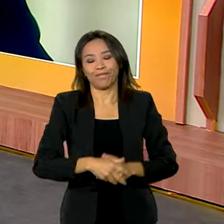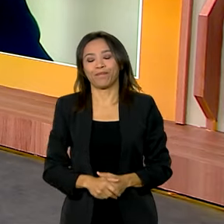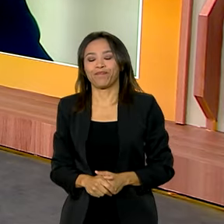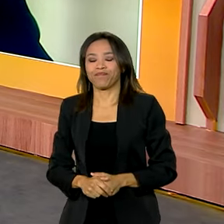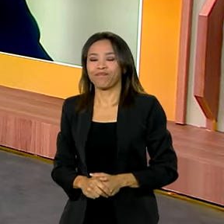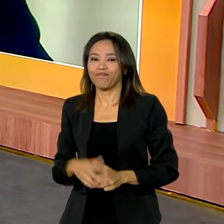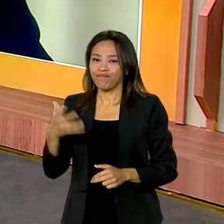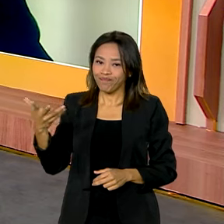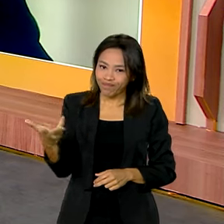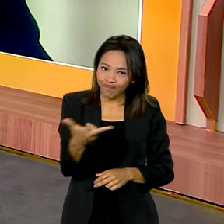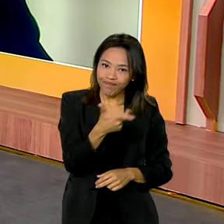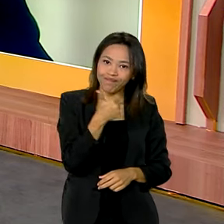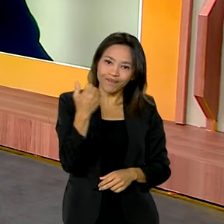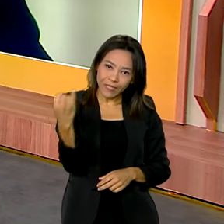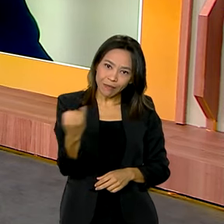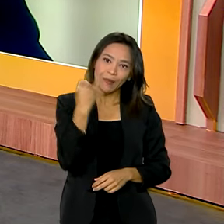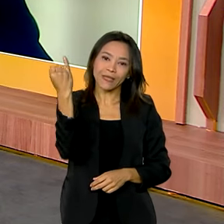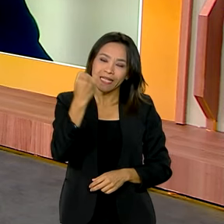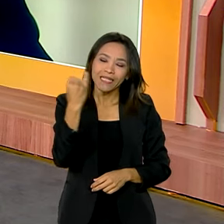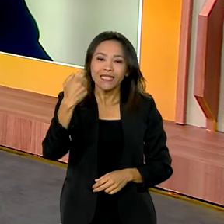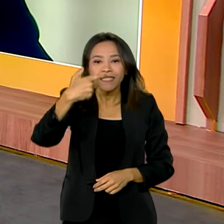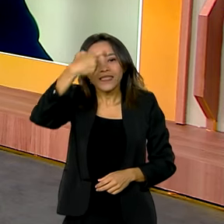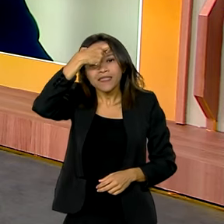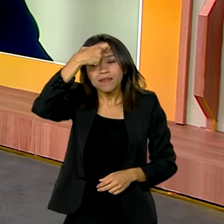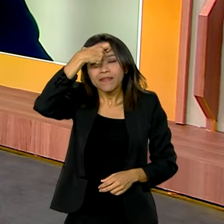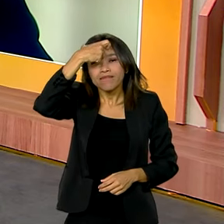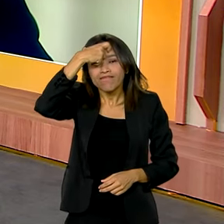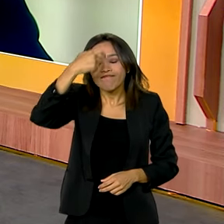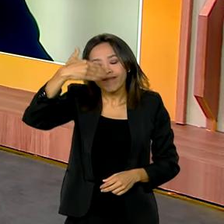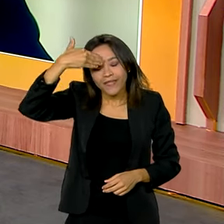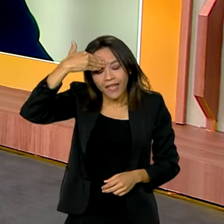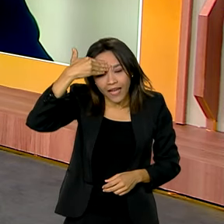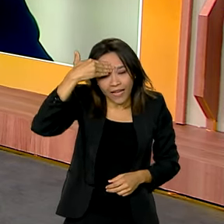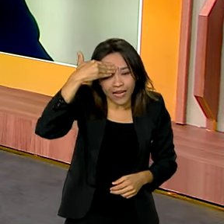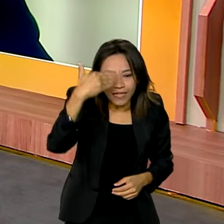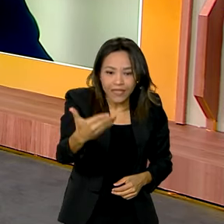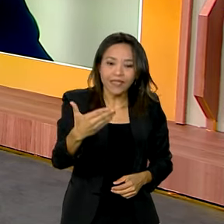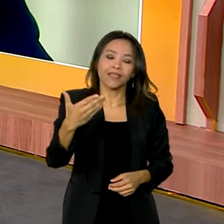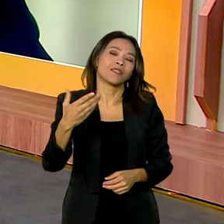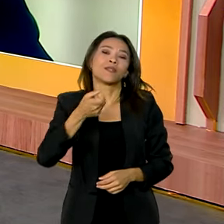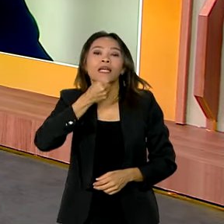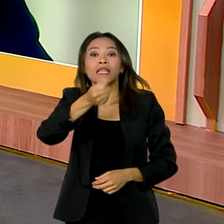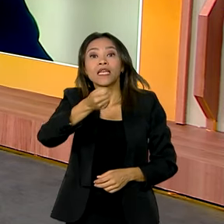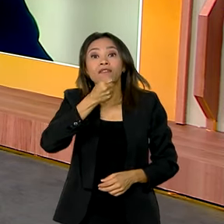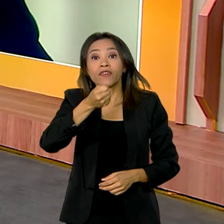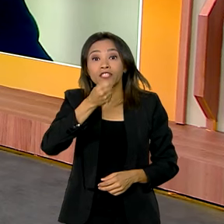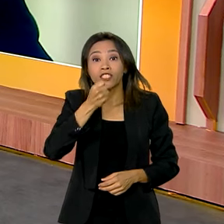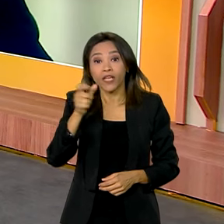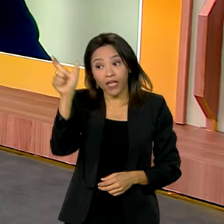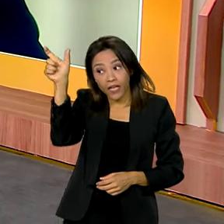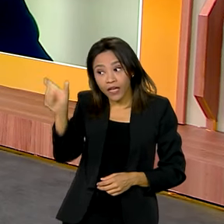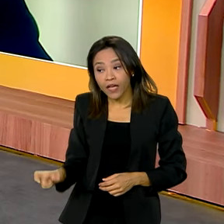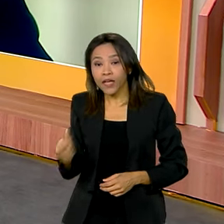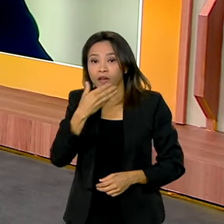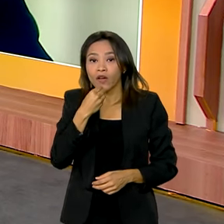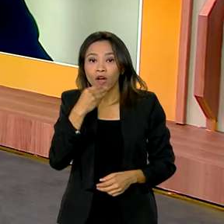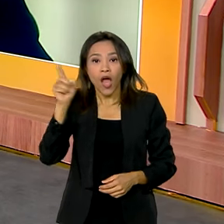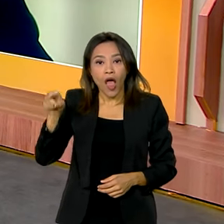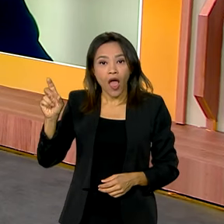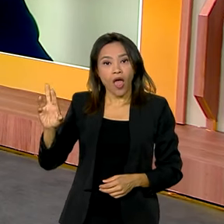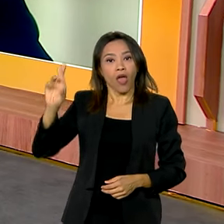Excelente, muito importante mesmo mudar a mentalidade das pessoas. Eu agradeço muito, eu entrevistei o Roberto Padilha, ele que é